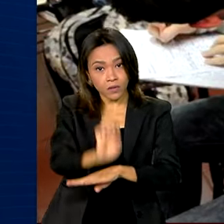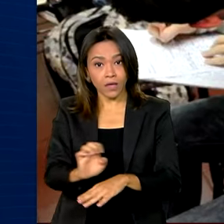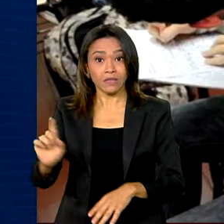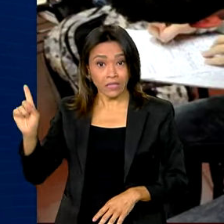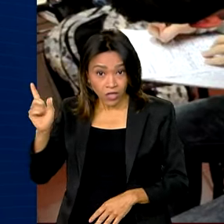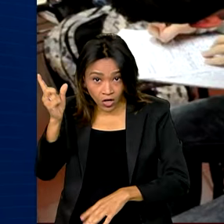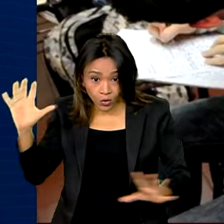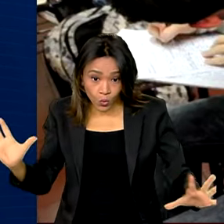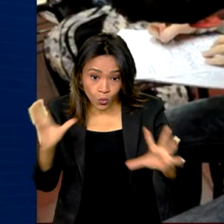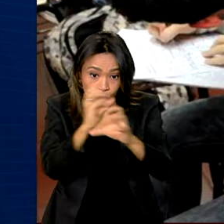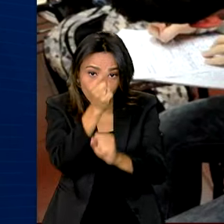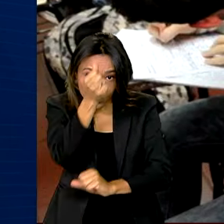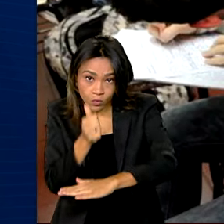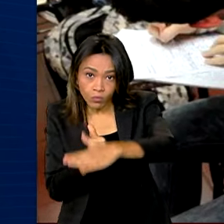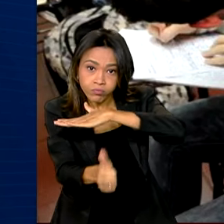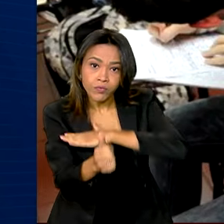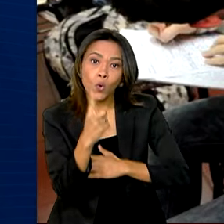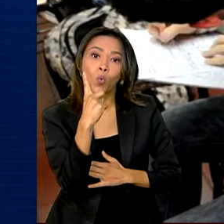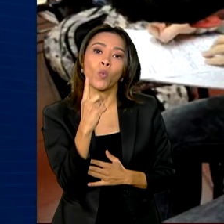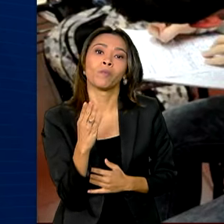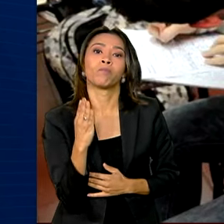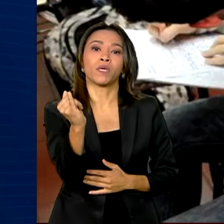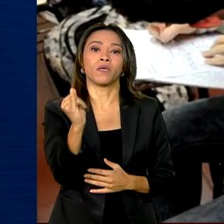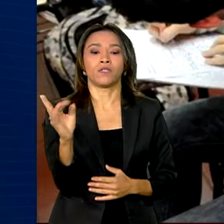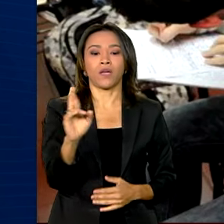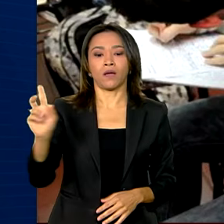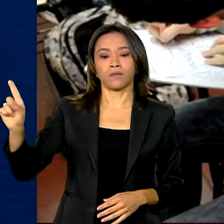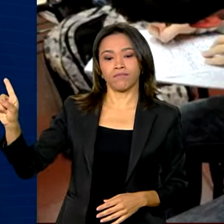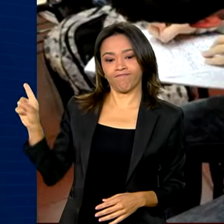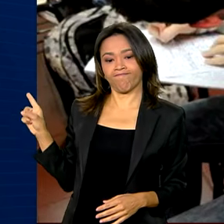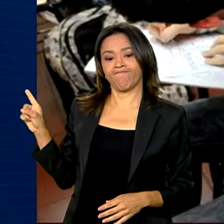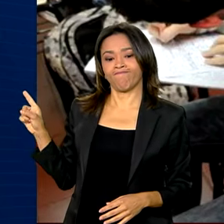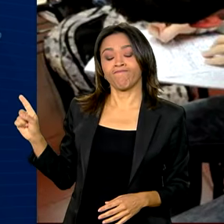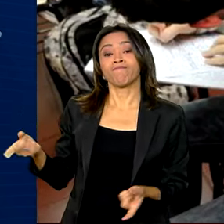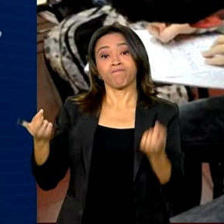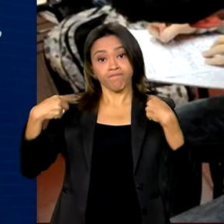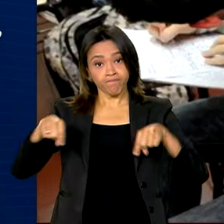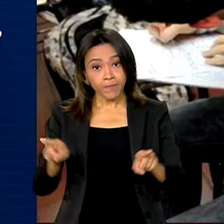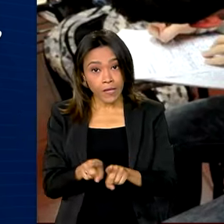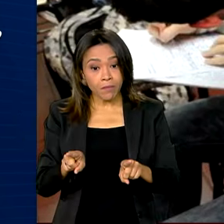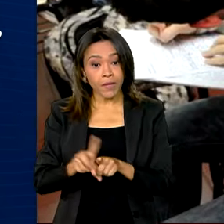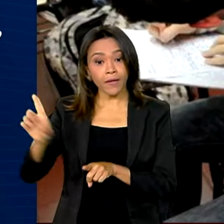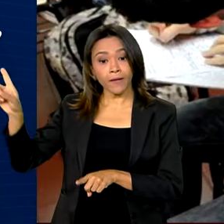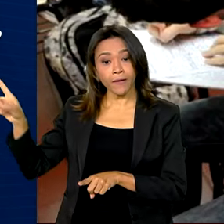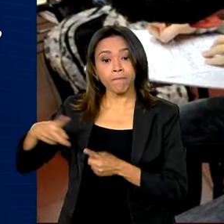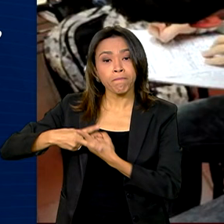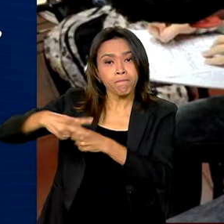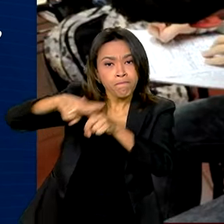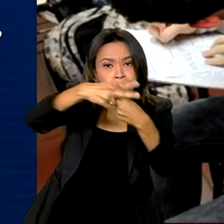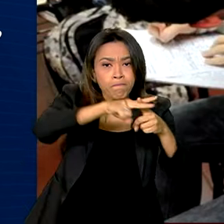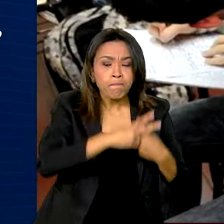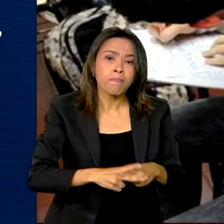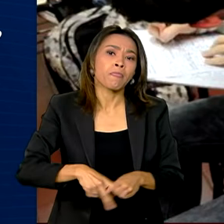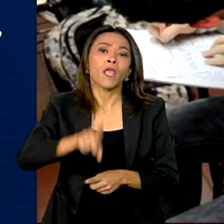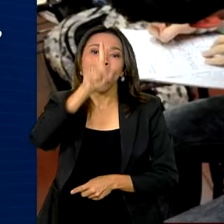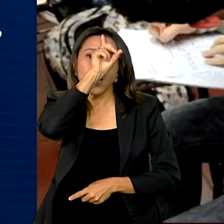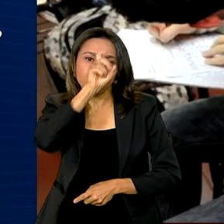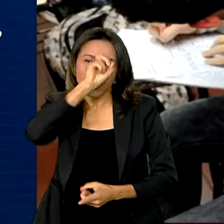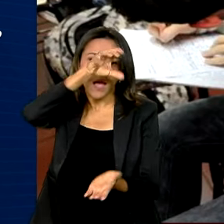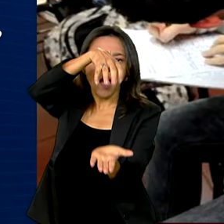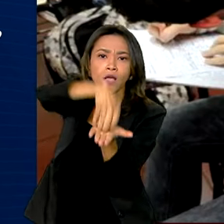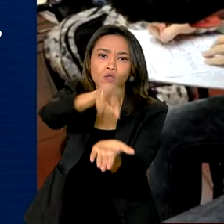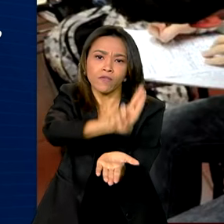Um investimento de mais de 1 bilhão de reais. E também na reforma de hospitais universitários,